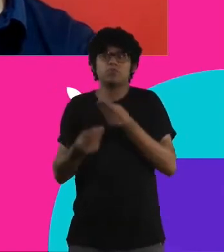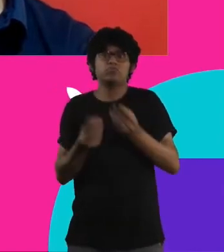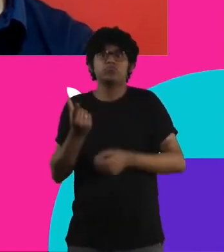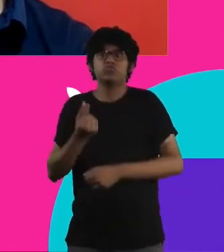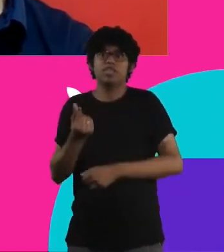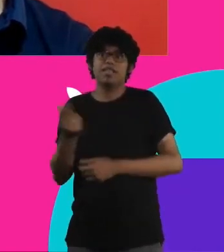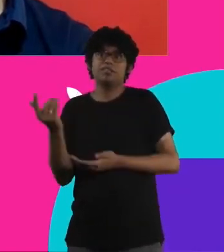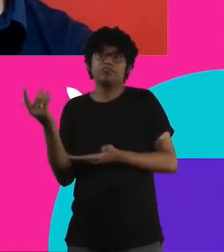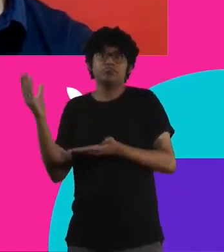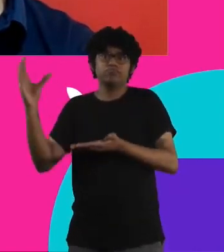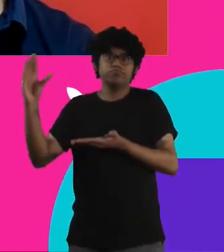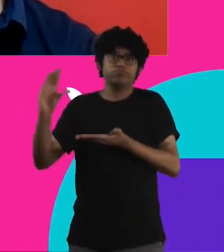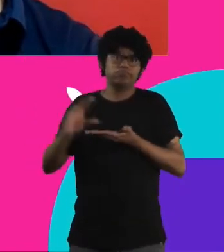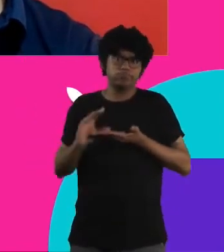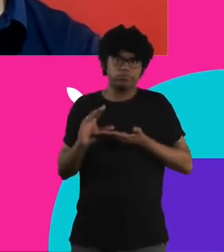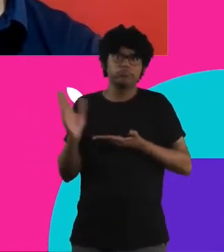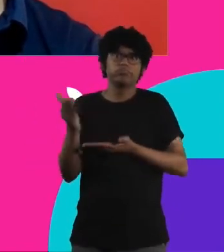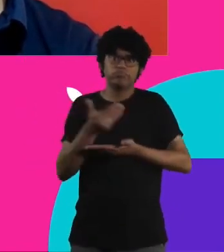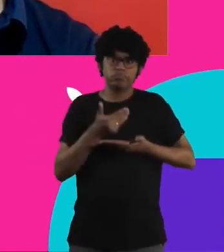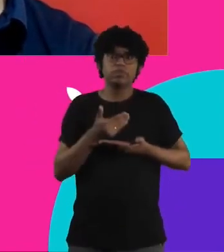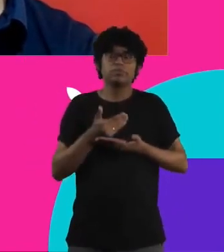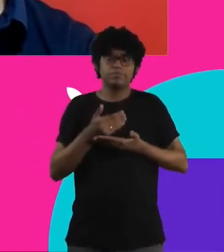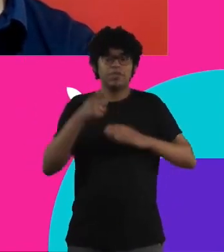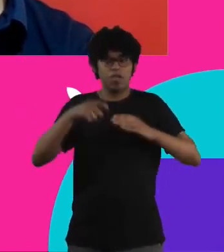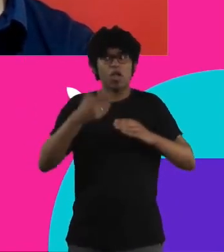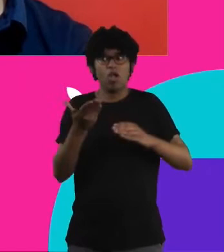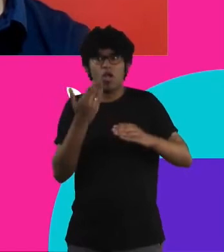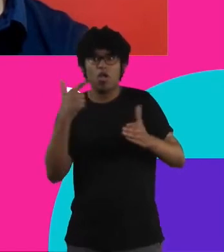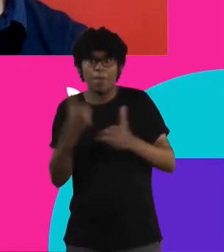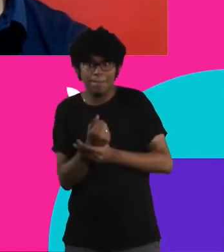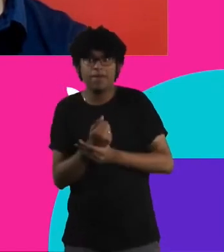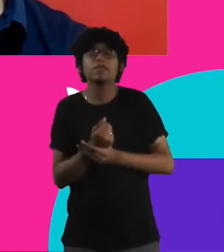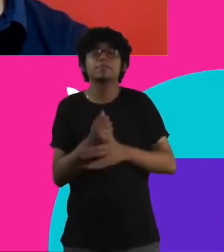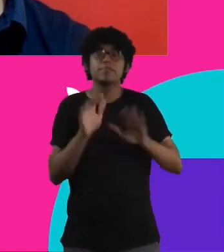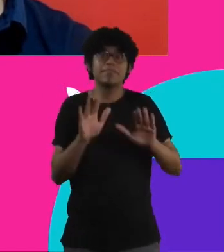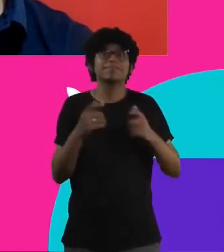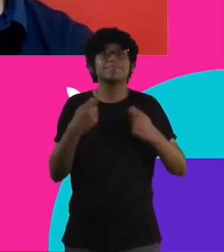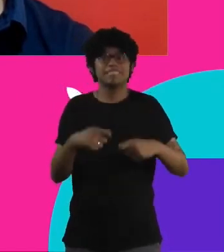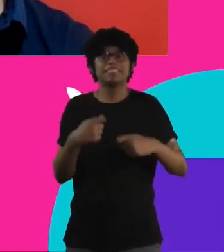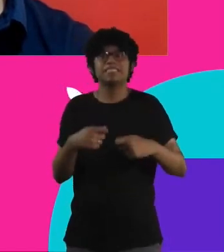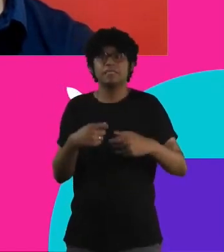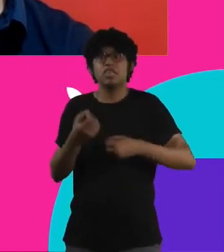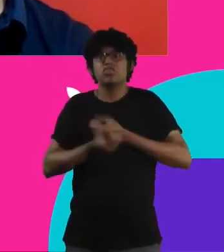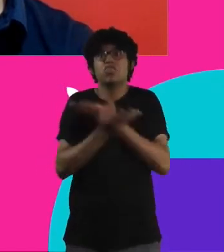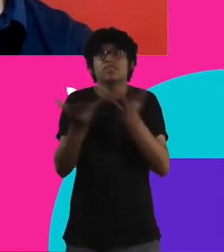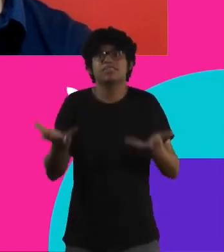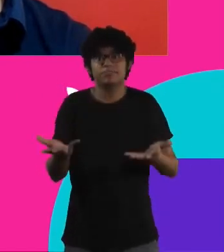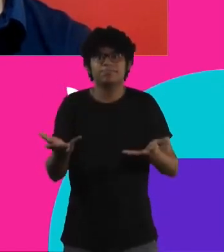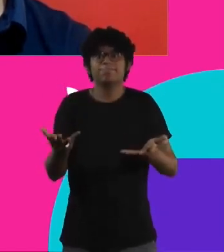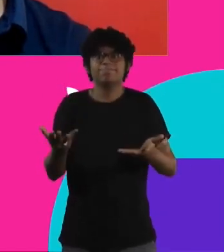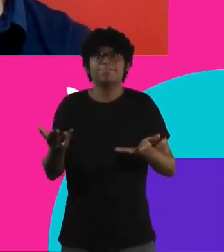famílias possam comprar esses alimentos, mas ainda assim a gente ainda precisa muito da ajuda humanitária, porque a gente está vivendo